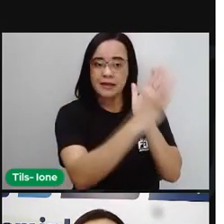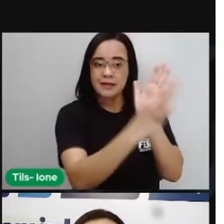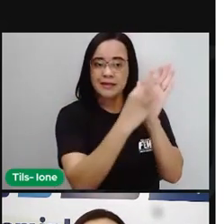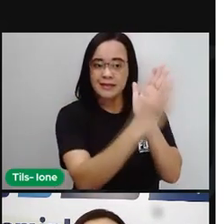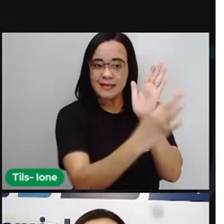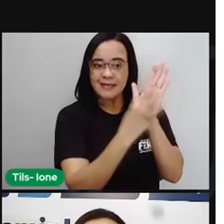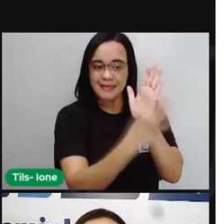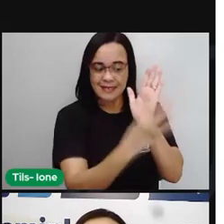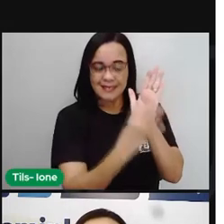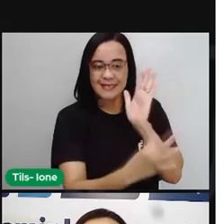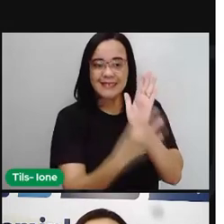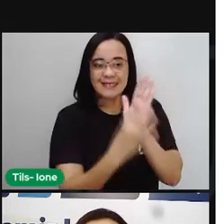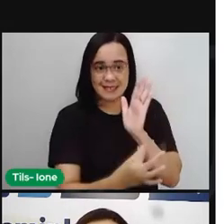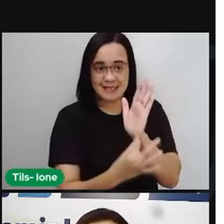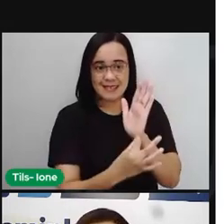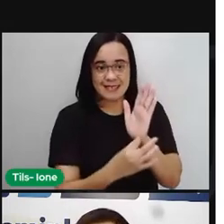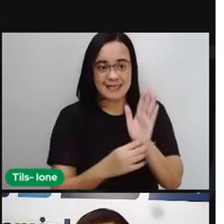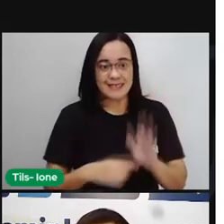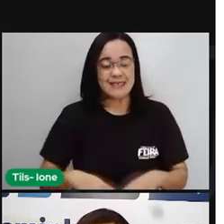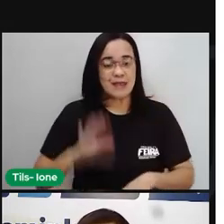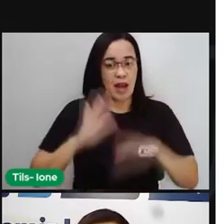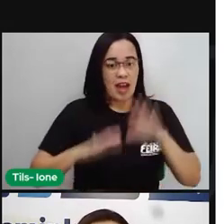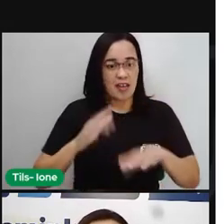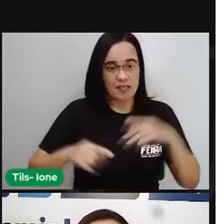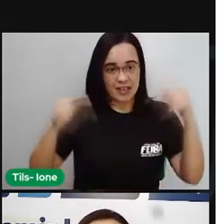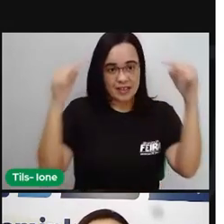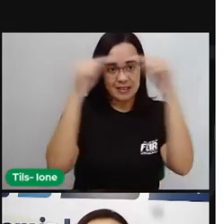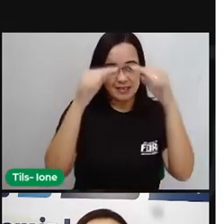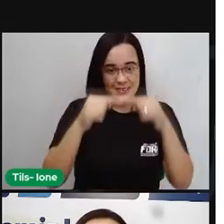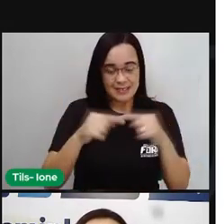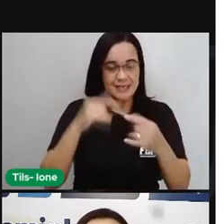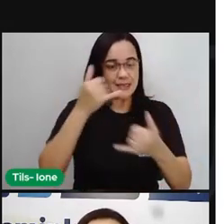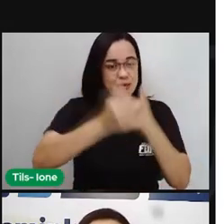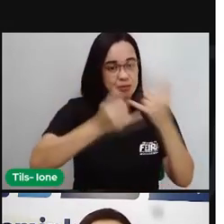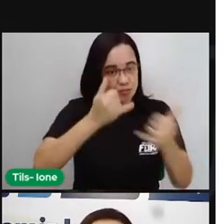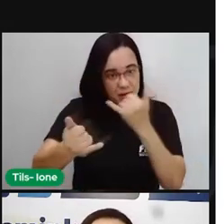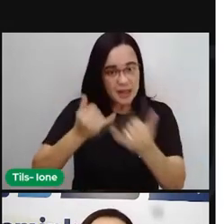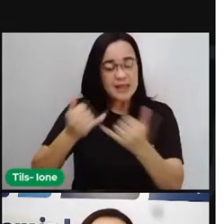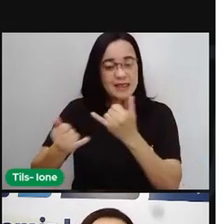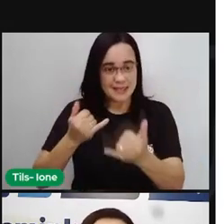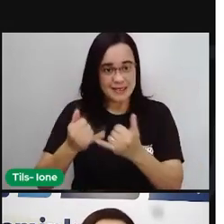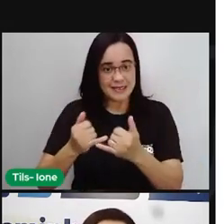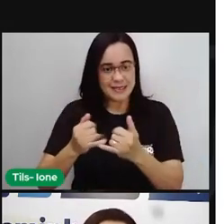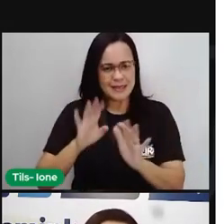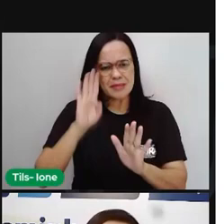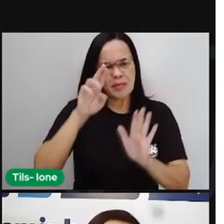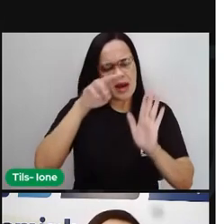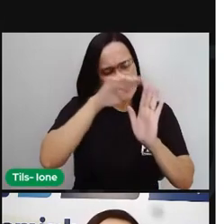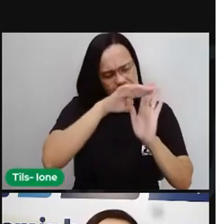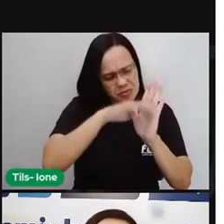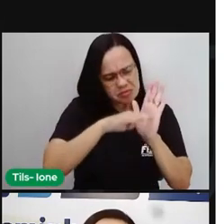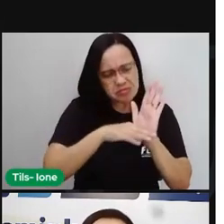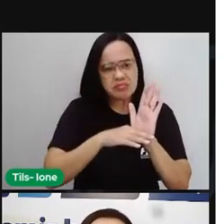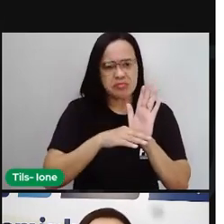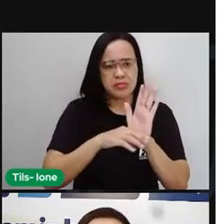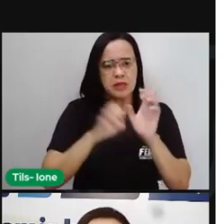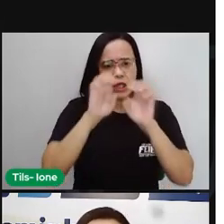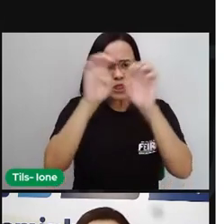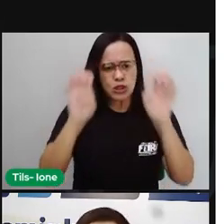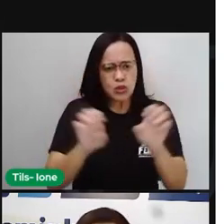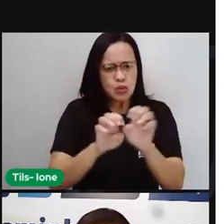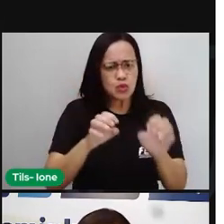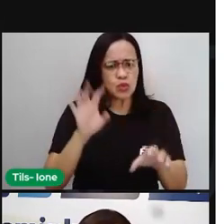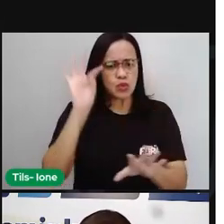E como é que um poema ele é estruturado? Então ele tem ali verso e métrica. O verso é